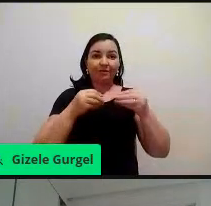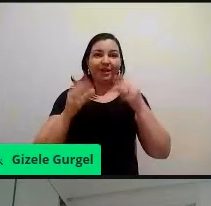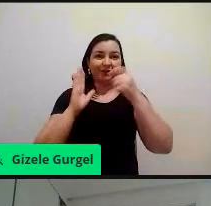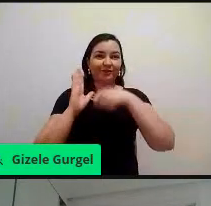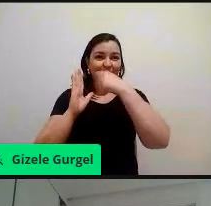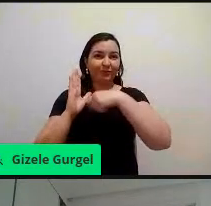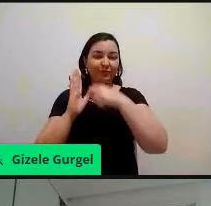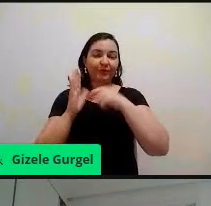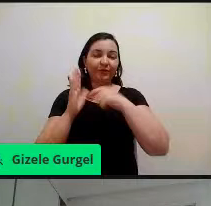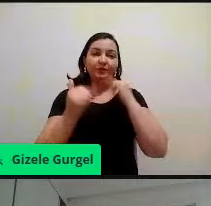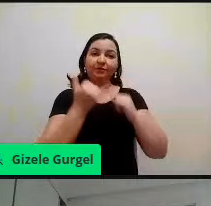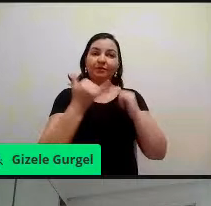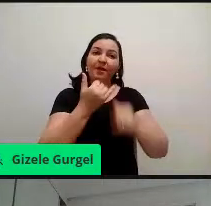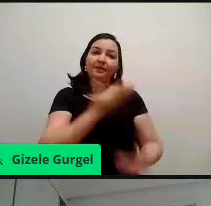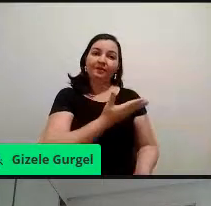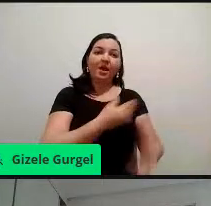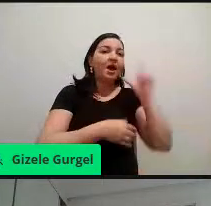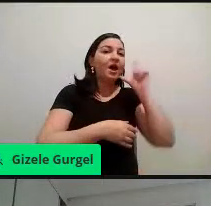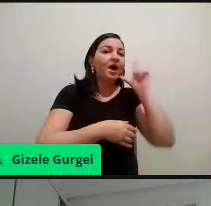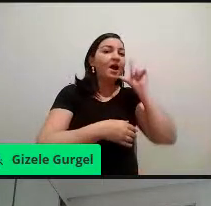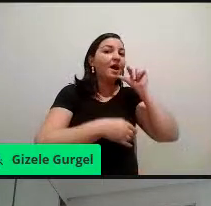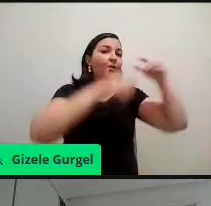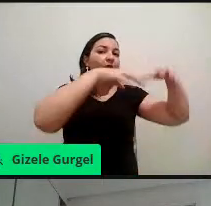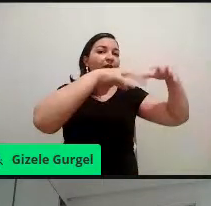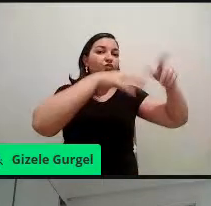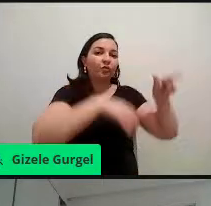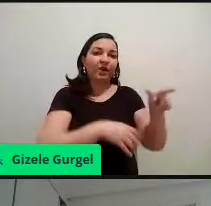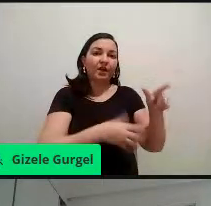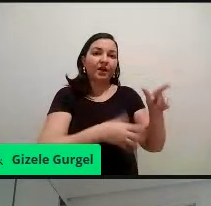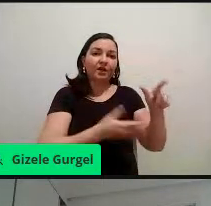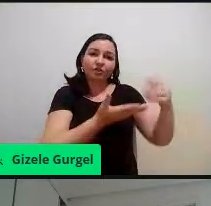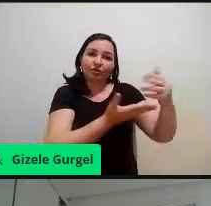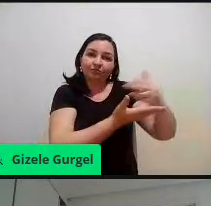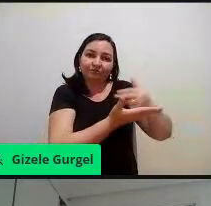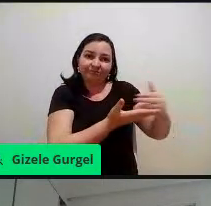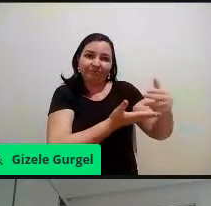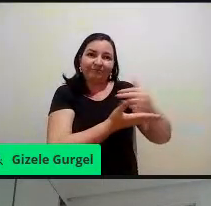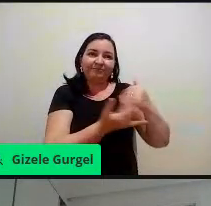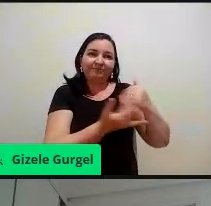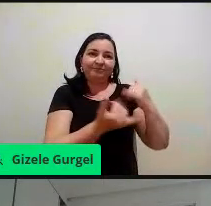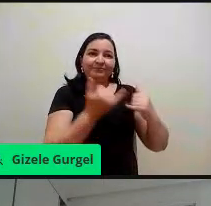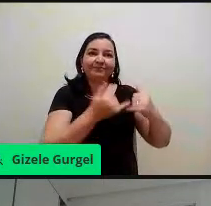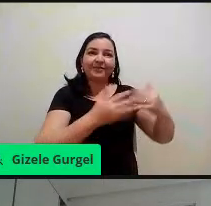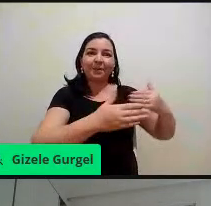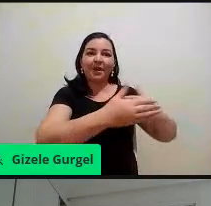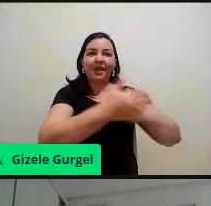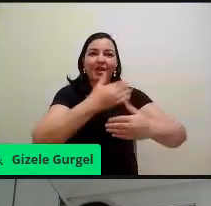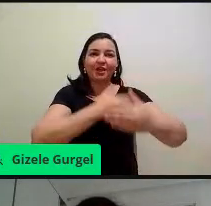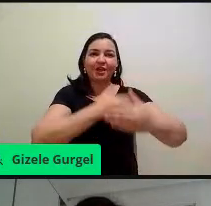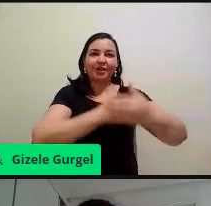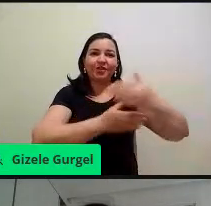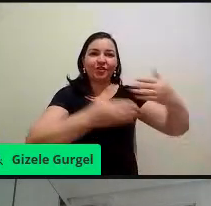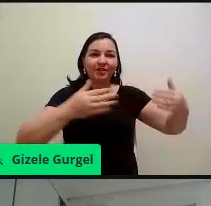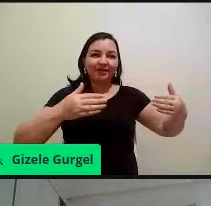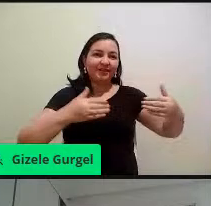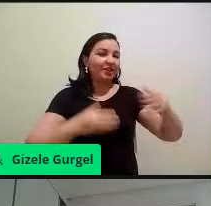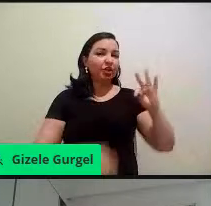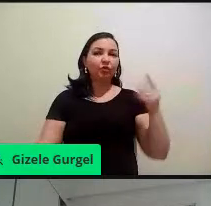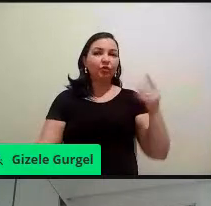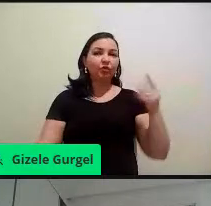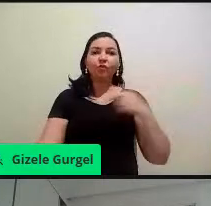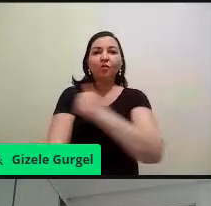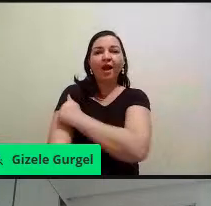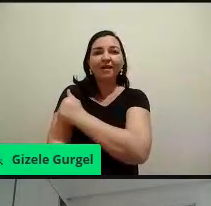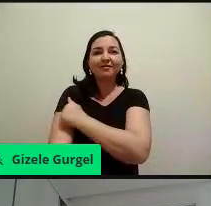pintou aqui, nesse desenho, né, com elementos marinhos, isso aqui foi tudo feito pelos alunos do projeto,